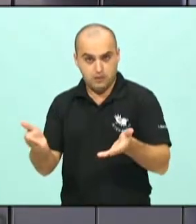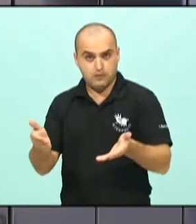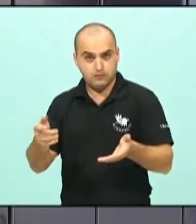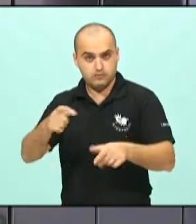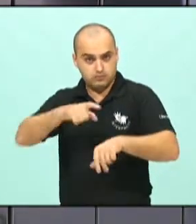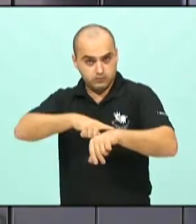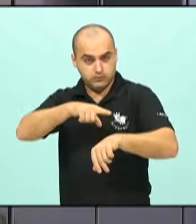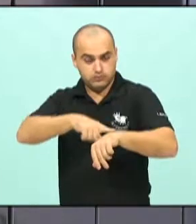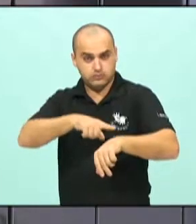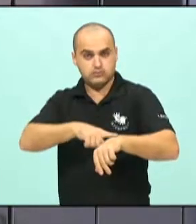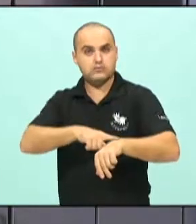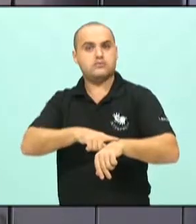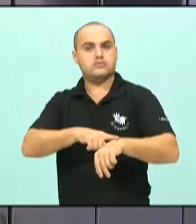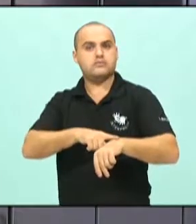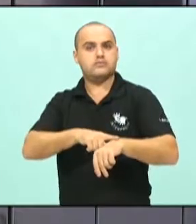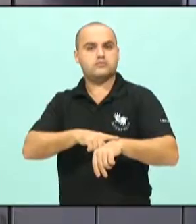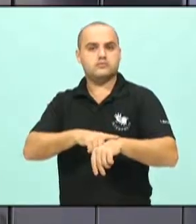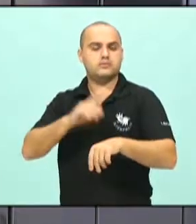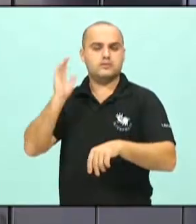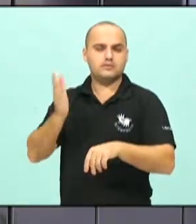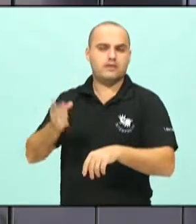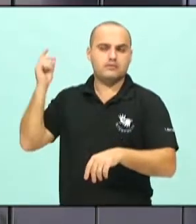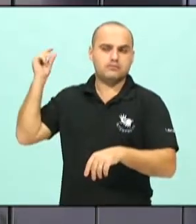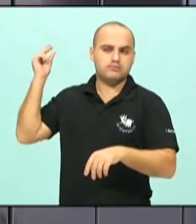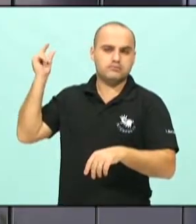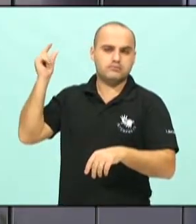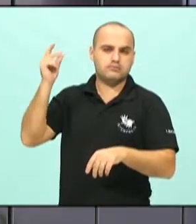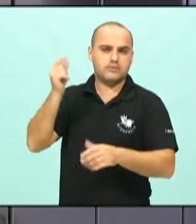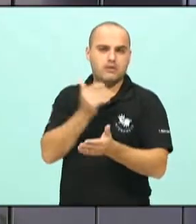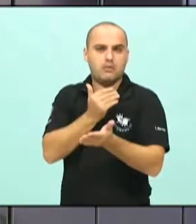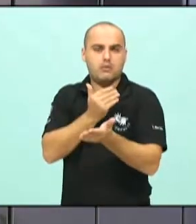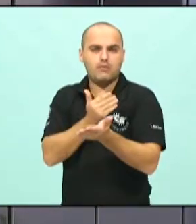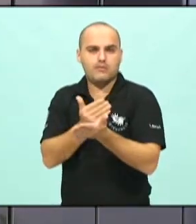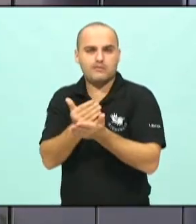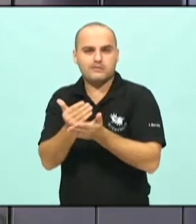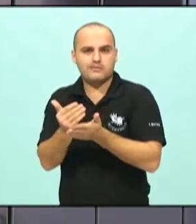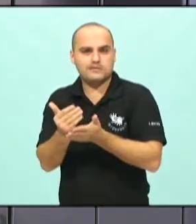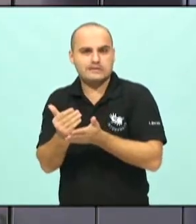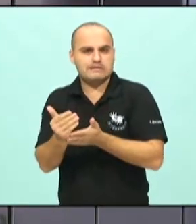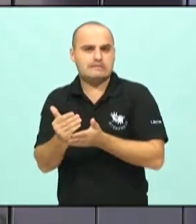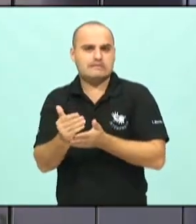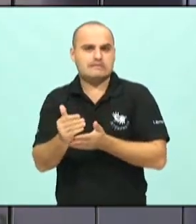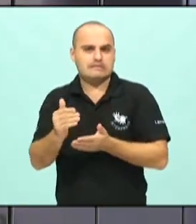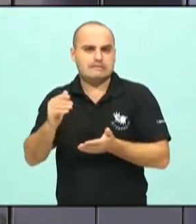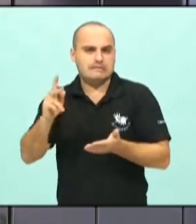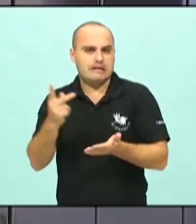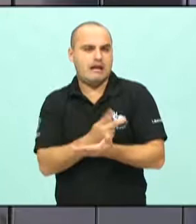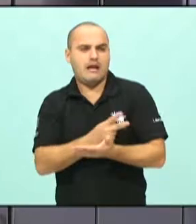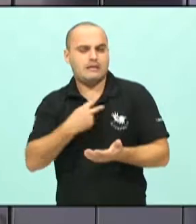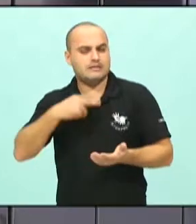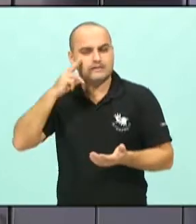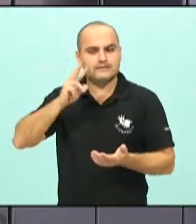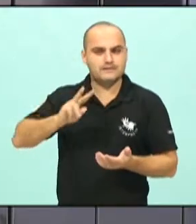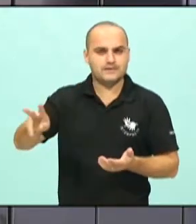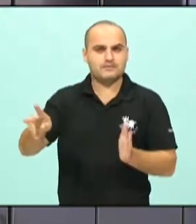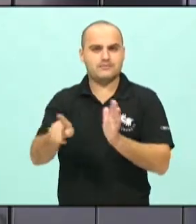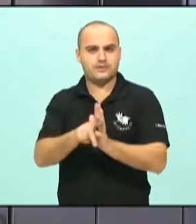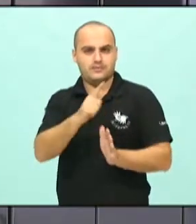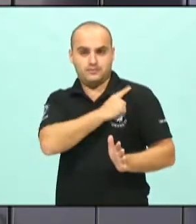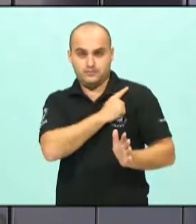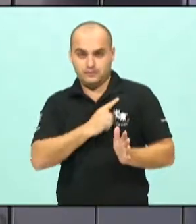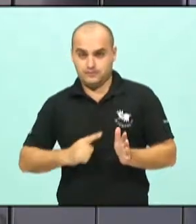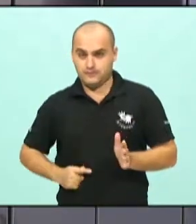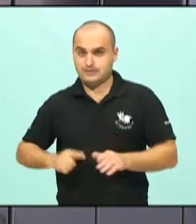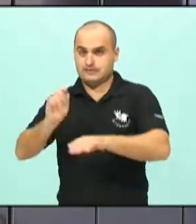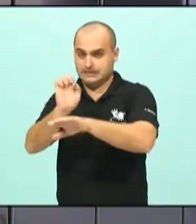um início tão desastroso que eu tenho visto que está o nosso